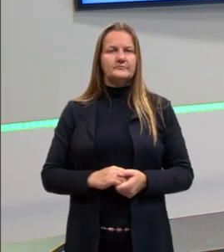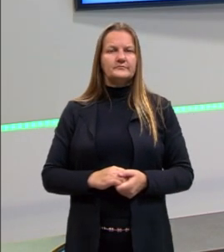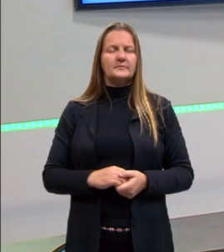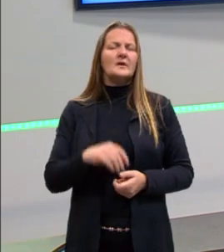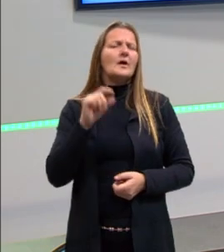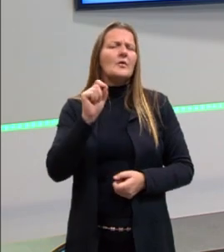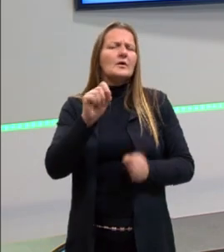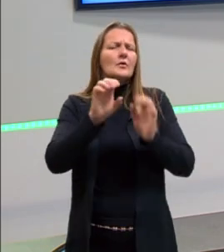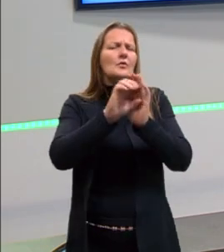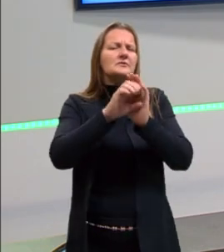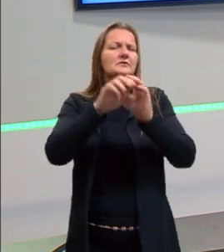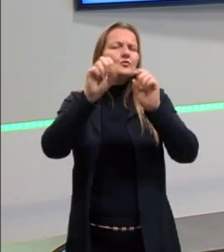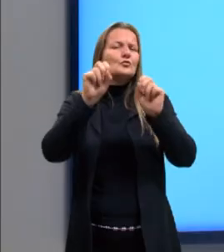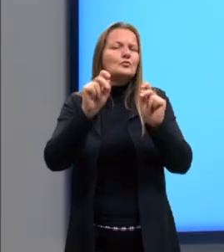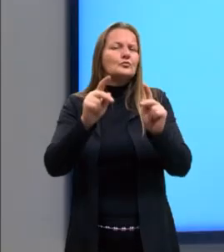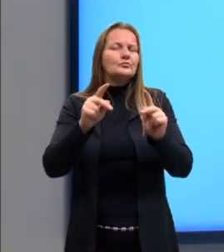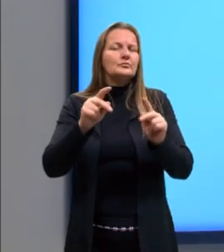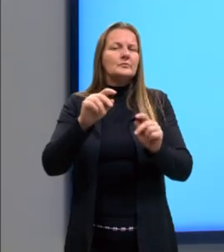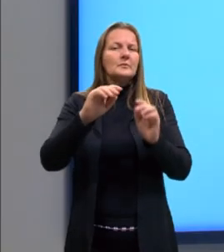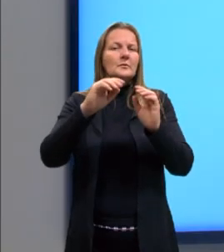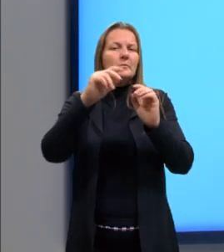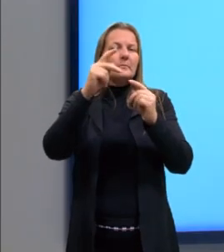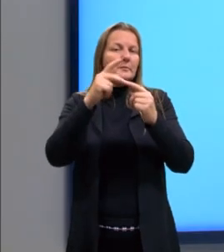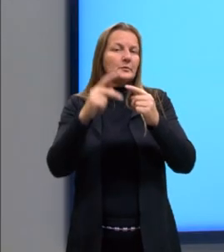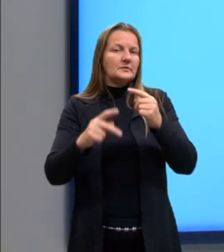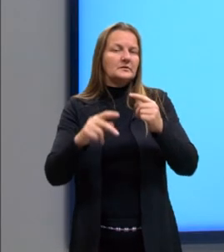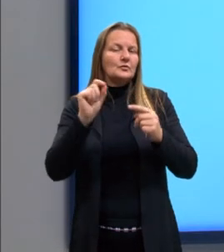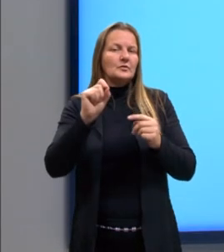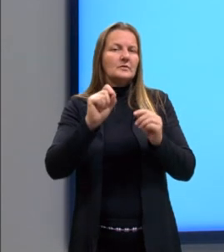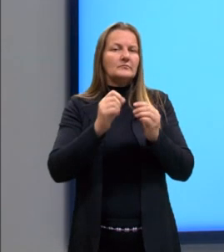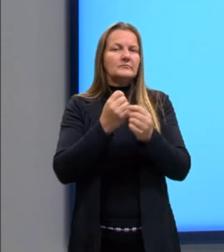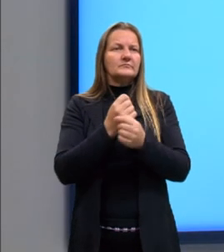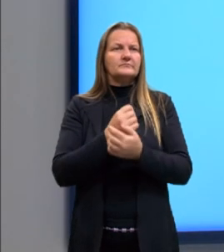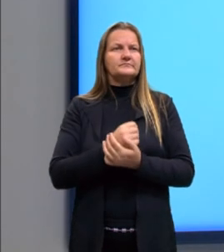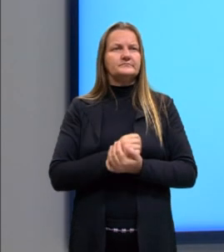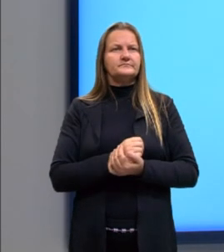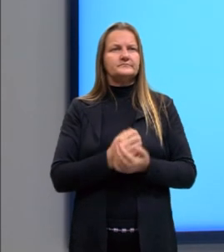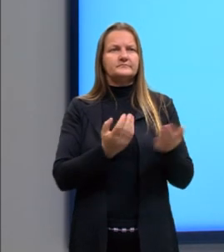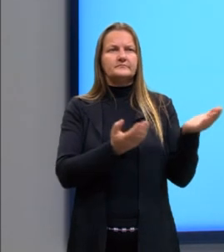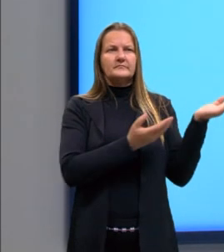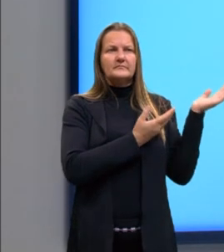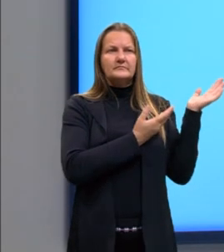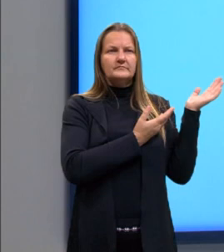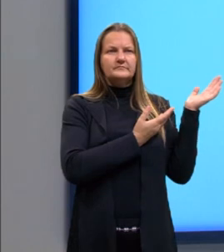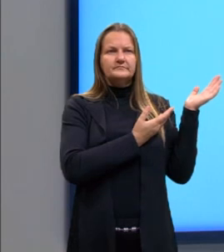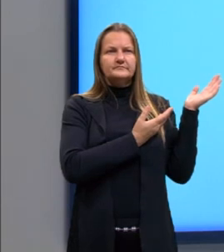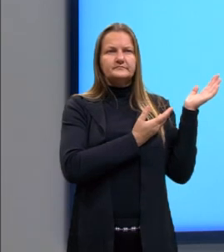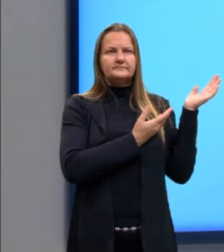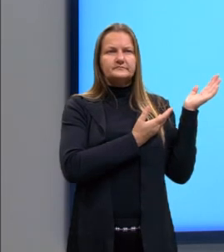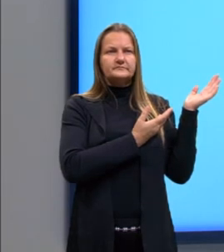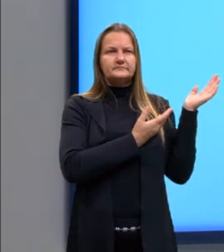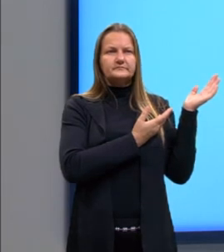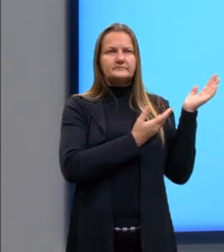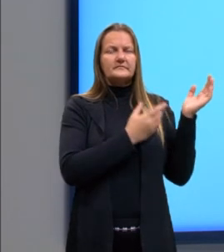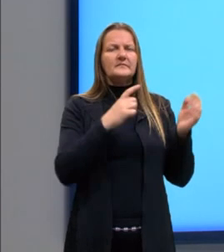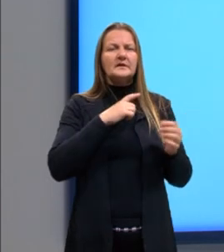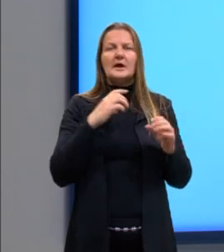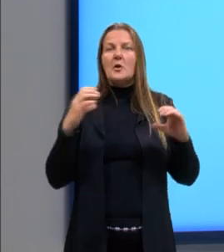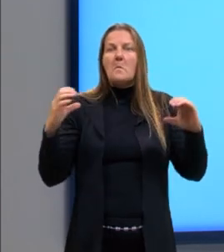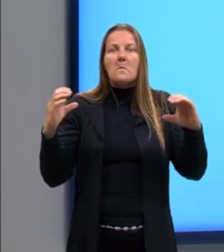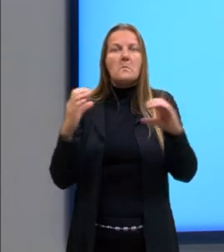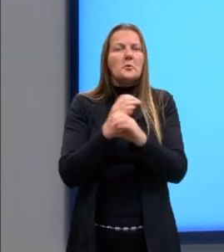Aqui são as proteínas, então, que são formadas, os aminoácidos. Bom, tem tudo isso.